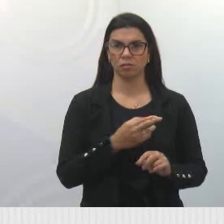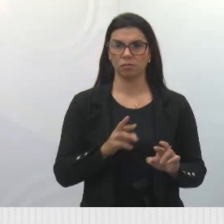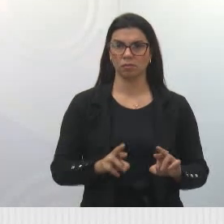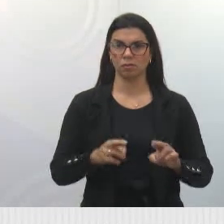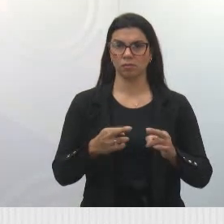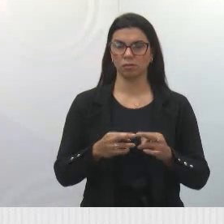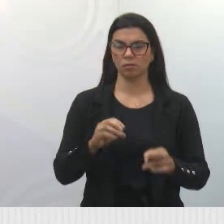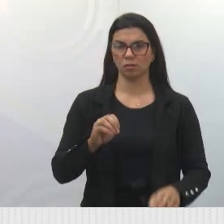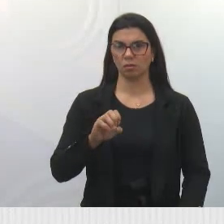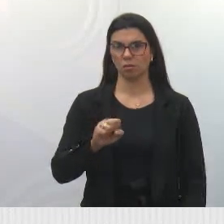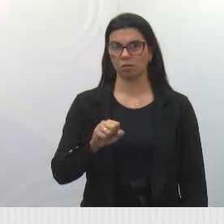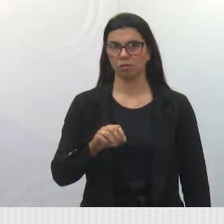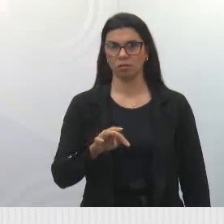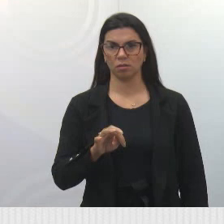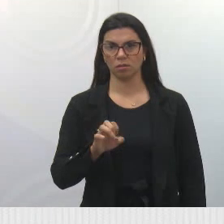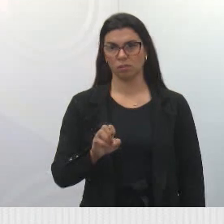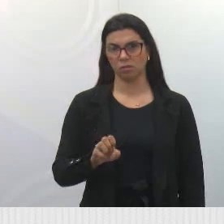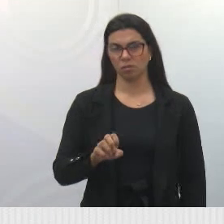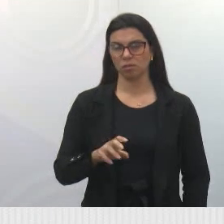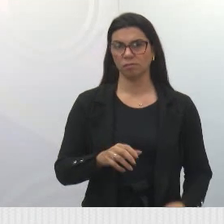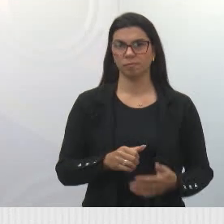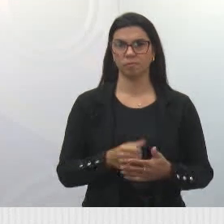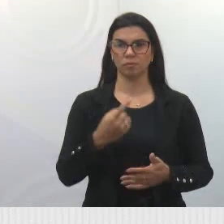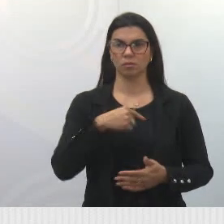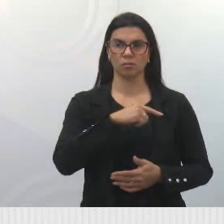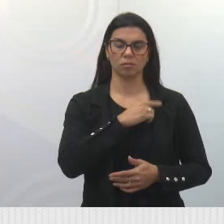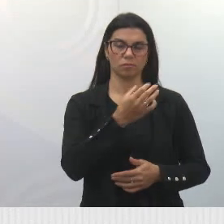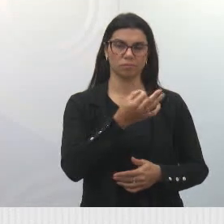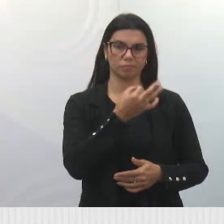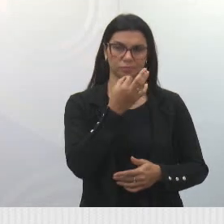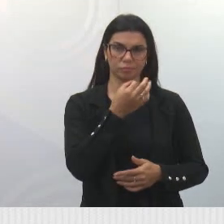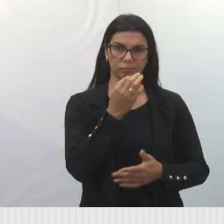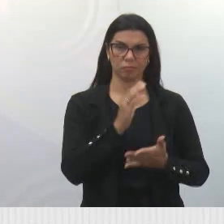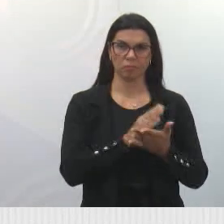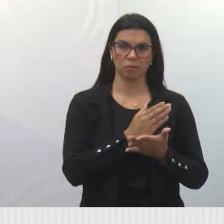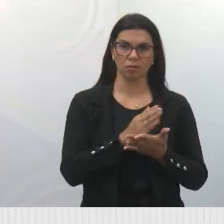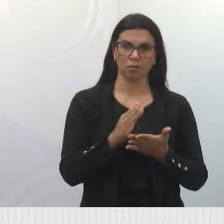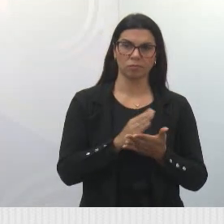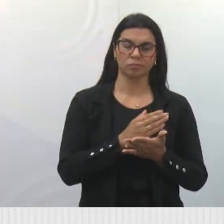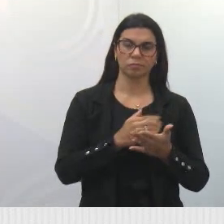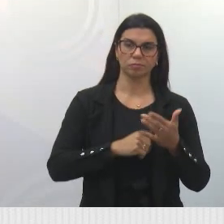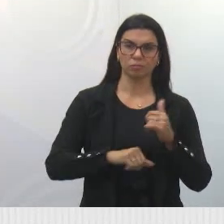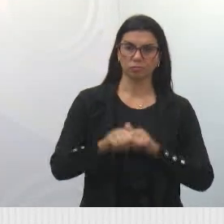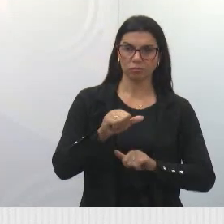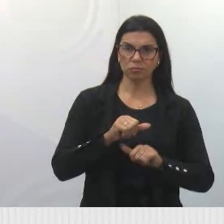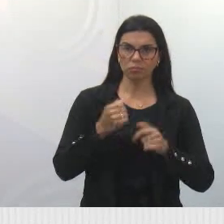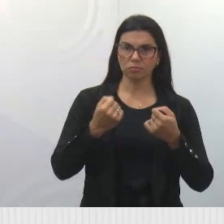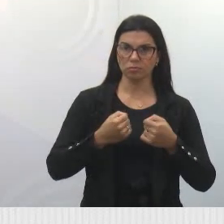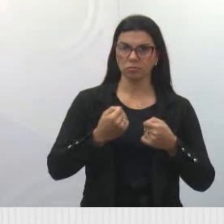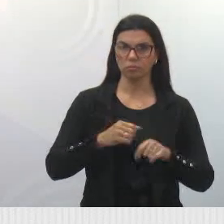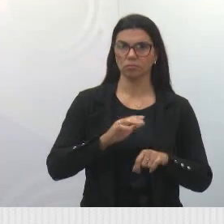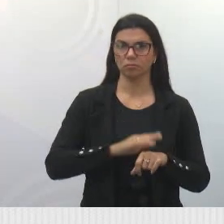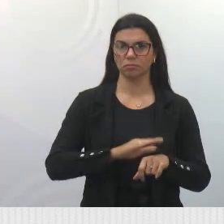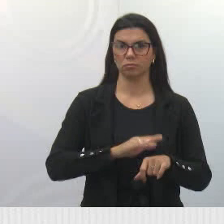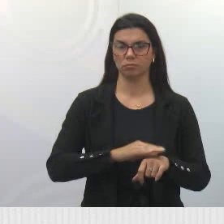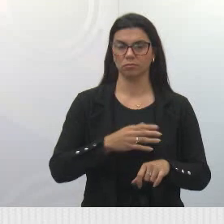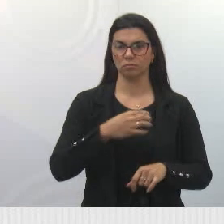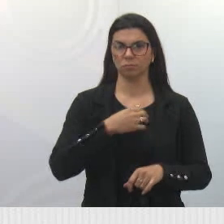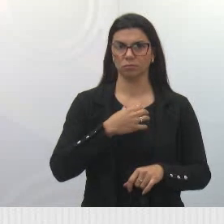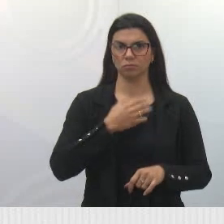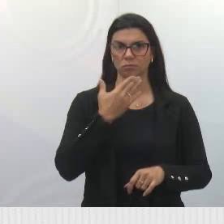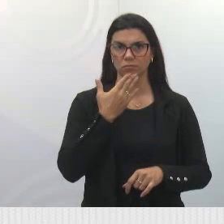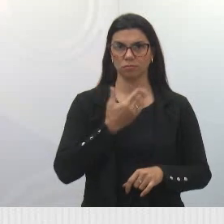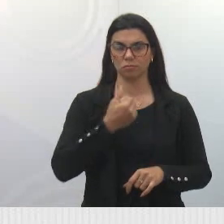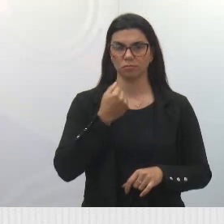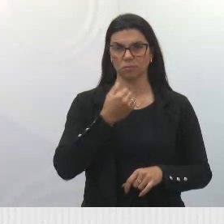nós estivemos ali sugerindo algumas mudanças para que ocorresse no sentido de melhorar,